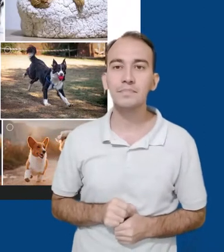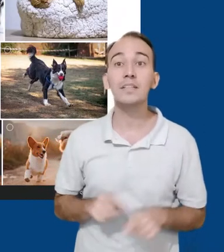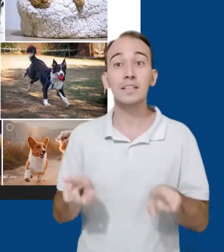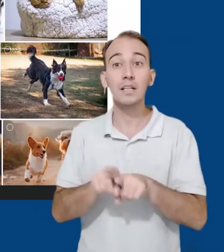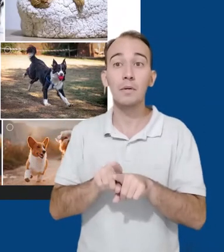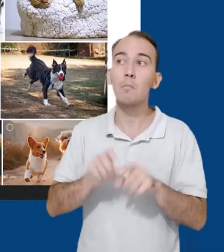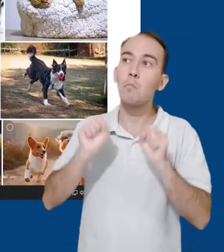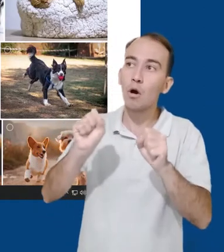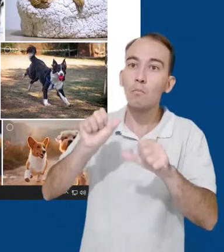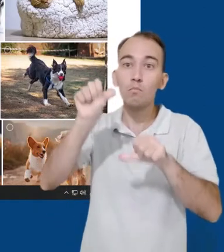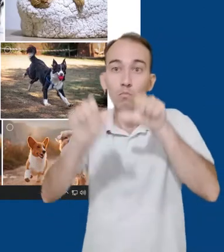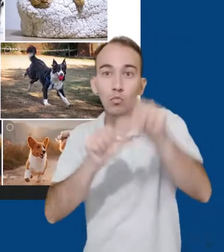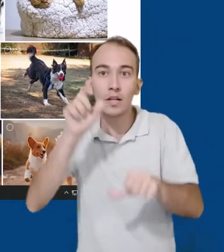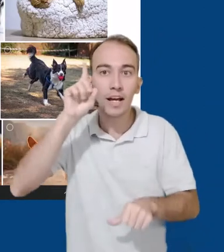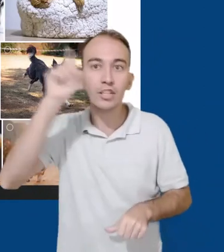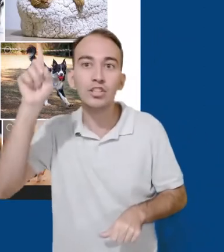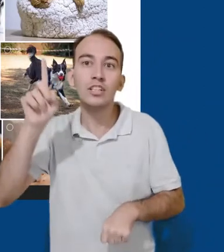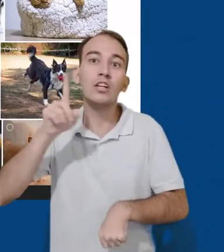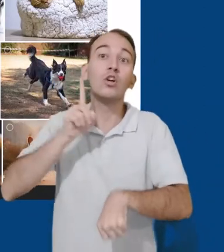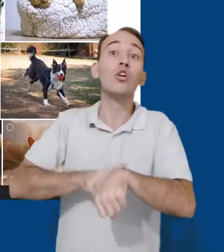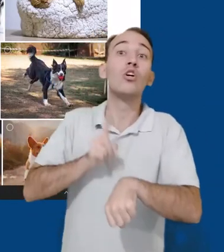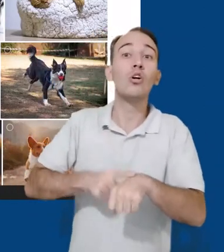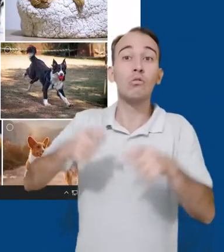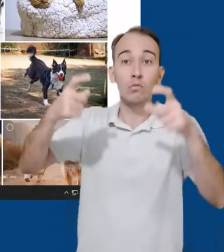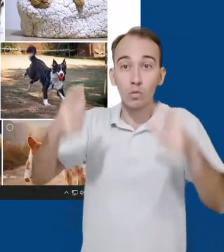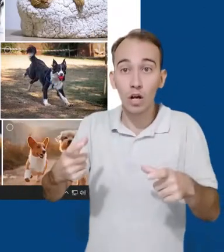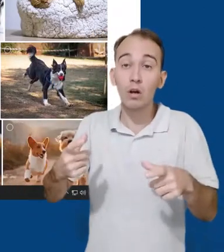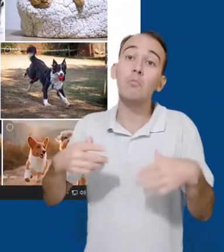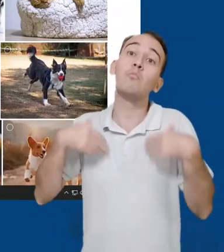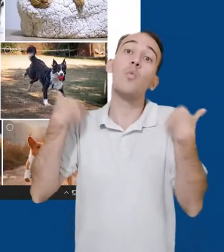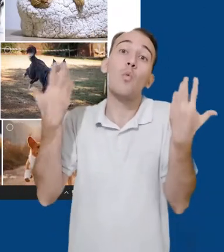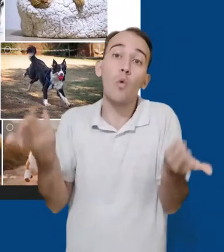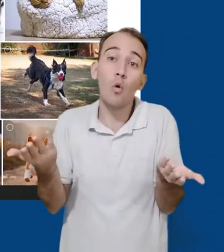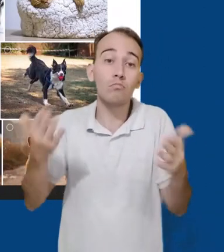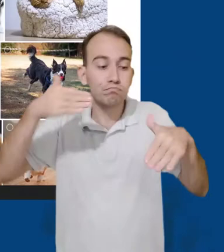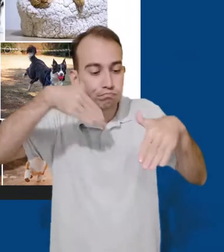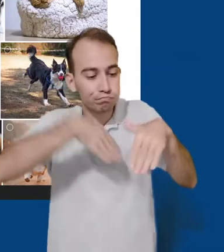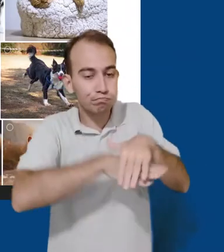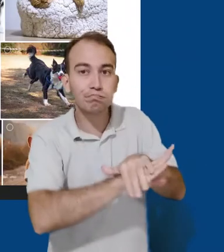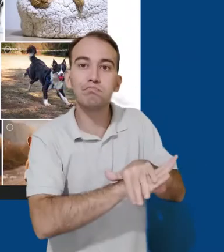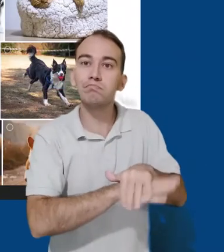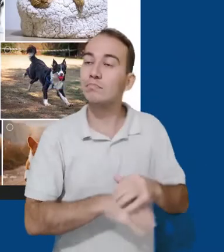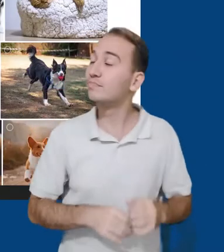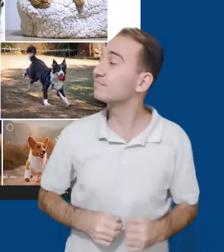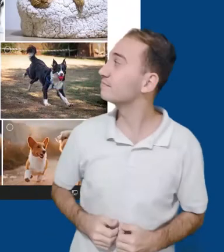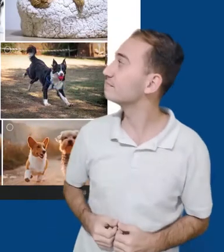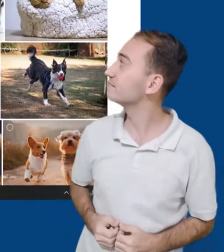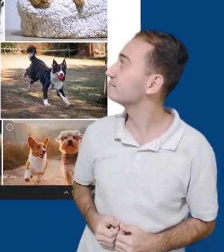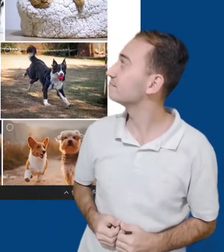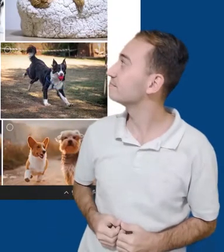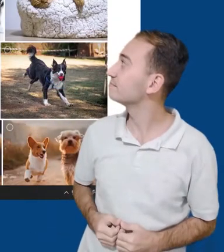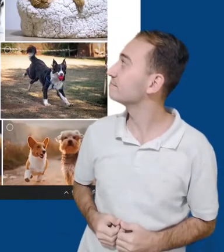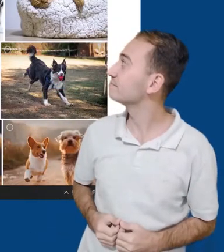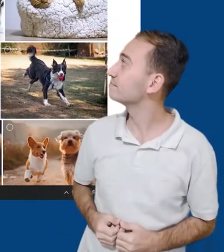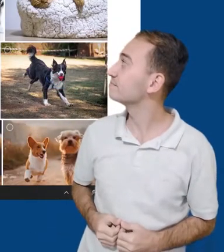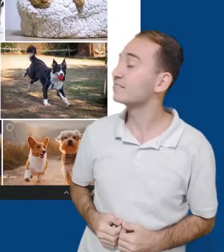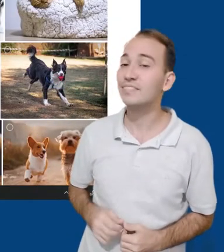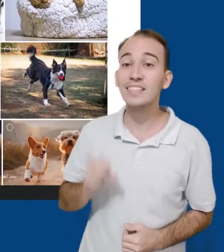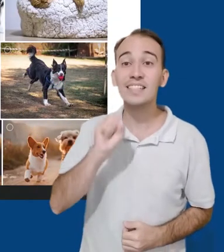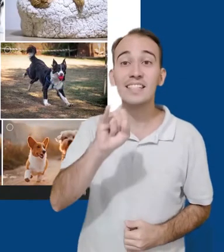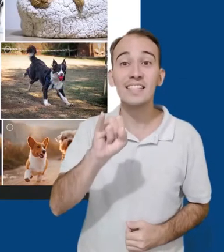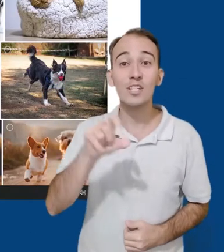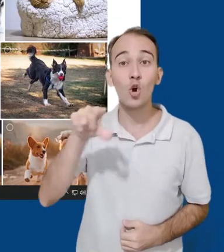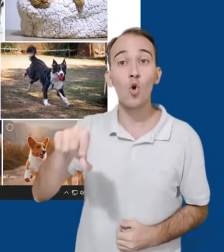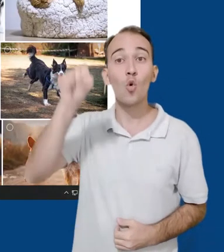editar data, hora e local ou arquivar essas imagens. As fotos